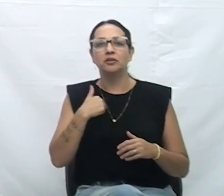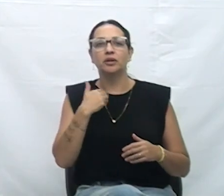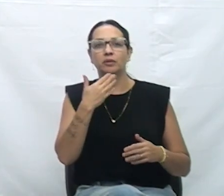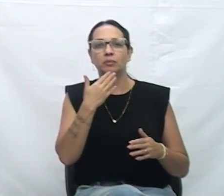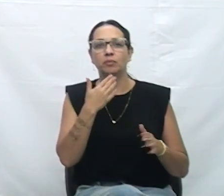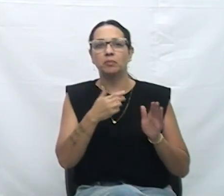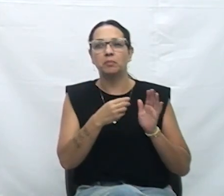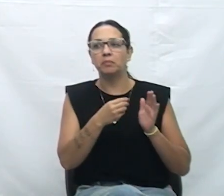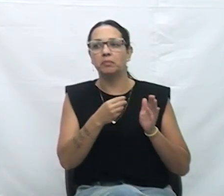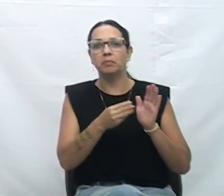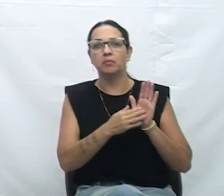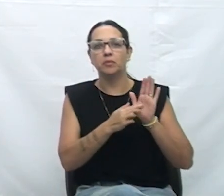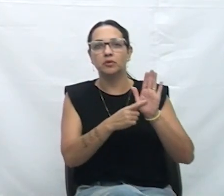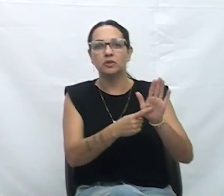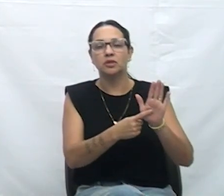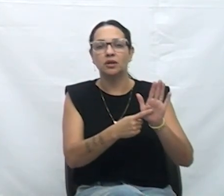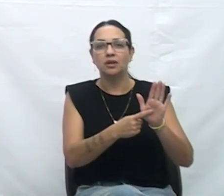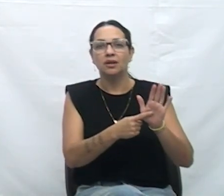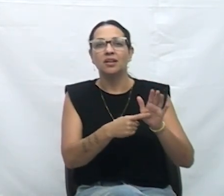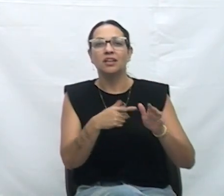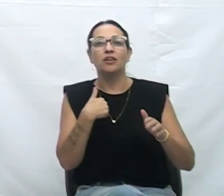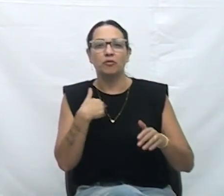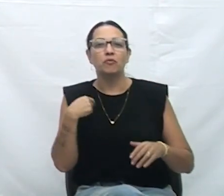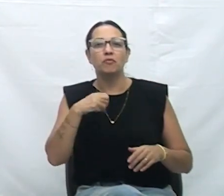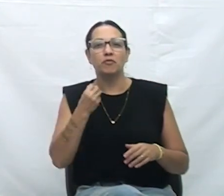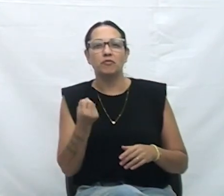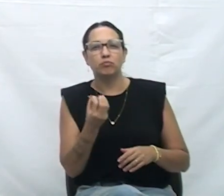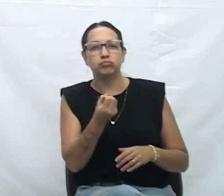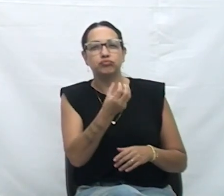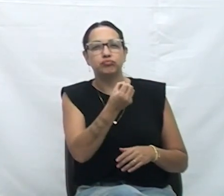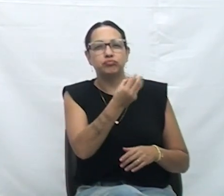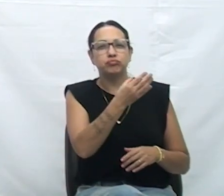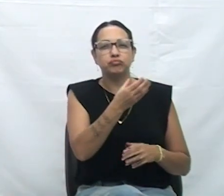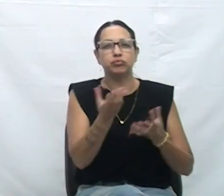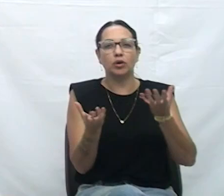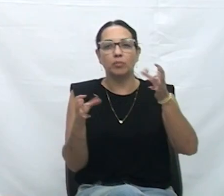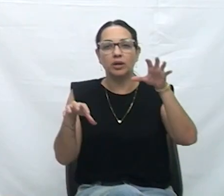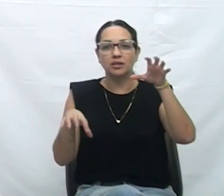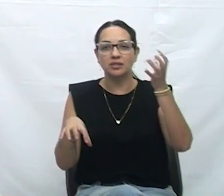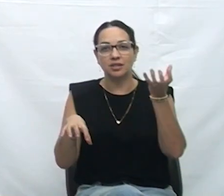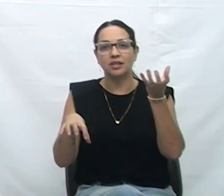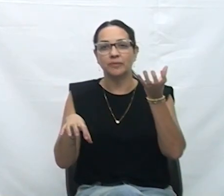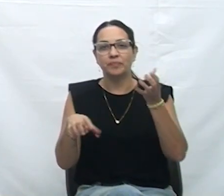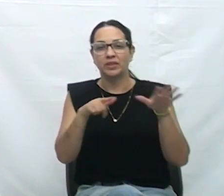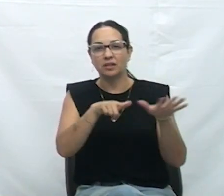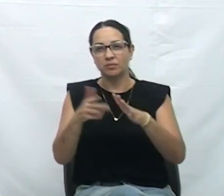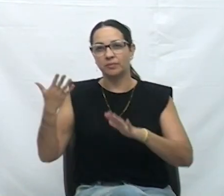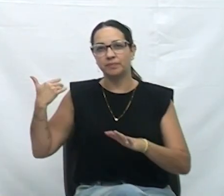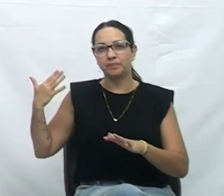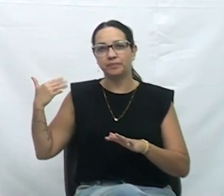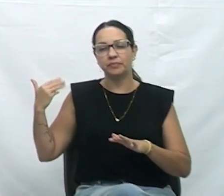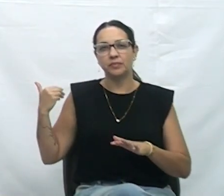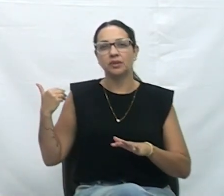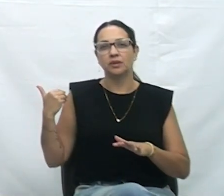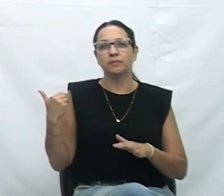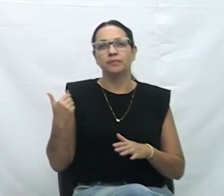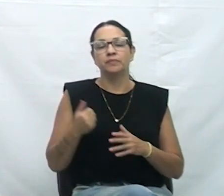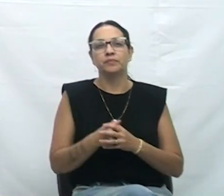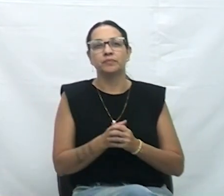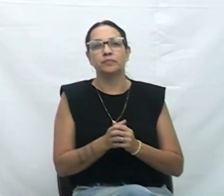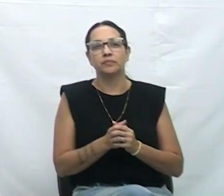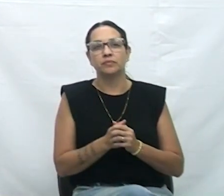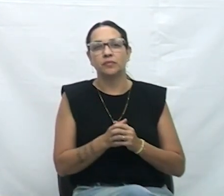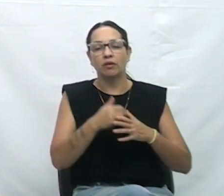nossa viagem até Brasília, nessa semana que passou. Agradecer todo o suporte que essa casa me deu